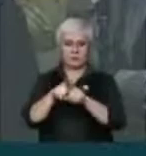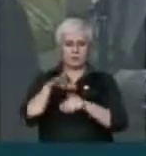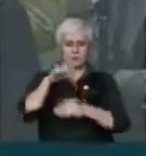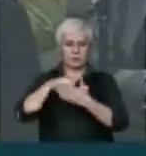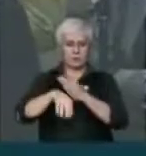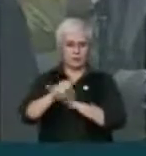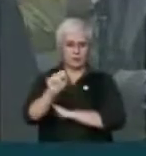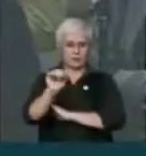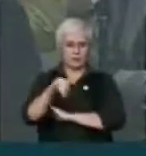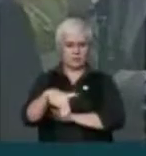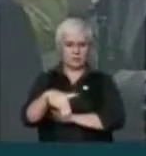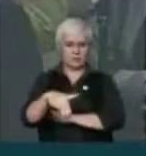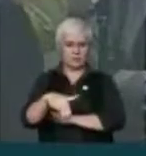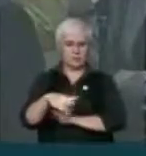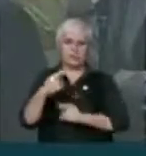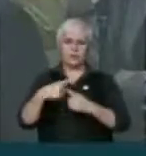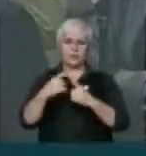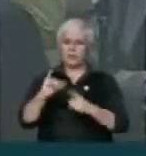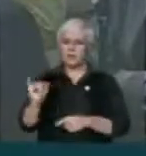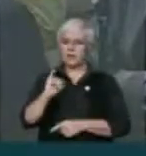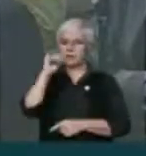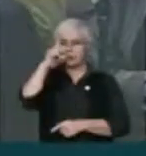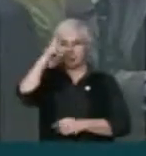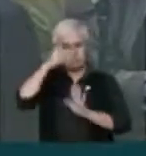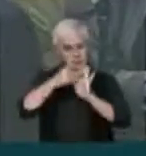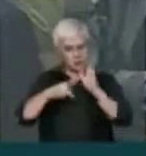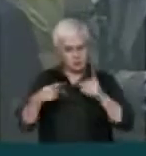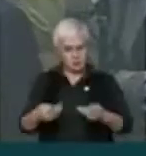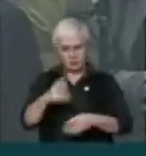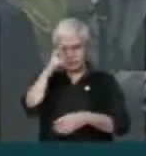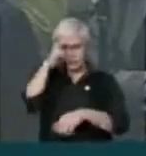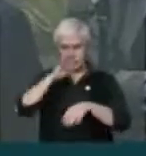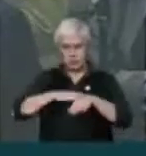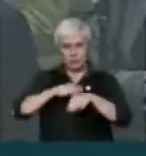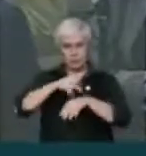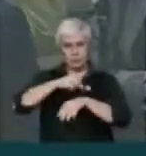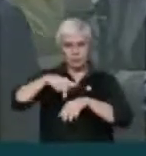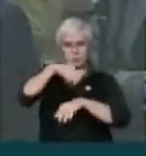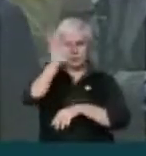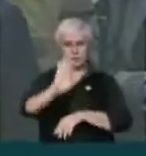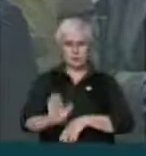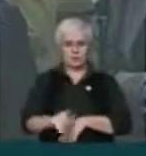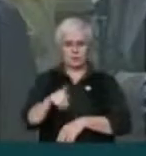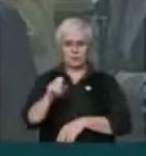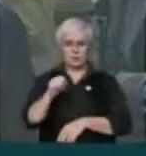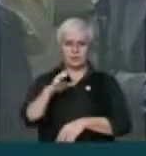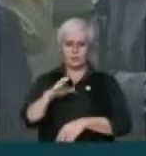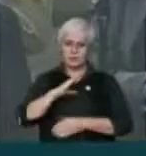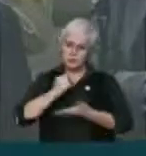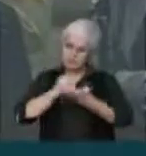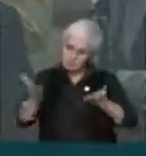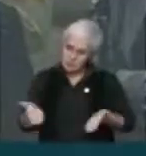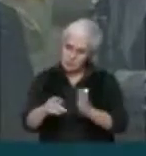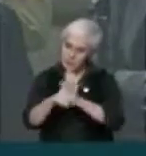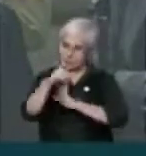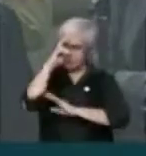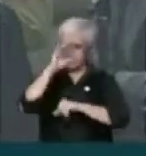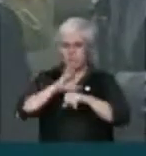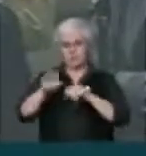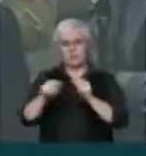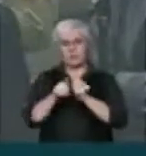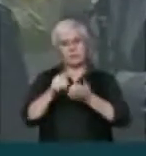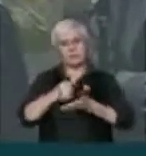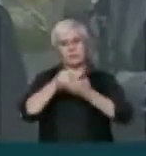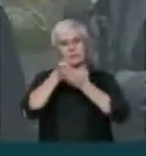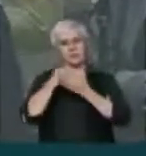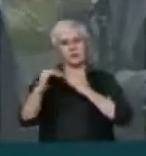sim por entender a importância do projeto para a cultura do nosso país. Portanto, o PSC que incentiva a cultura, apoia os movimentos